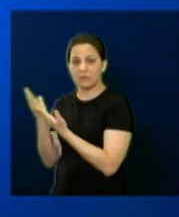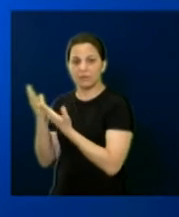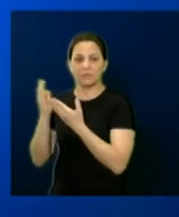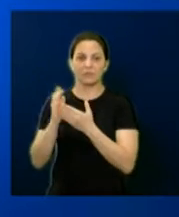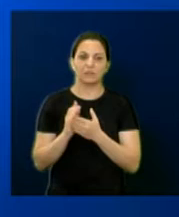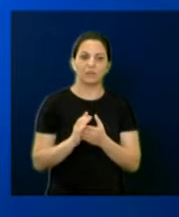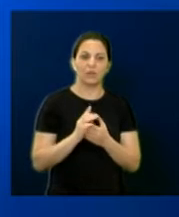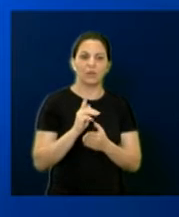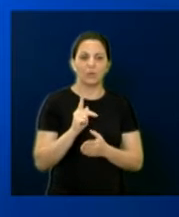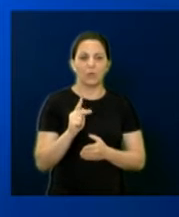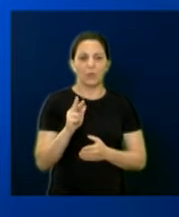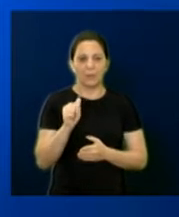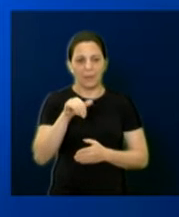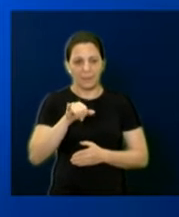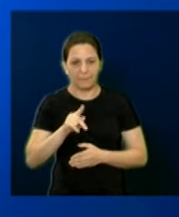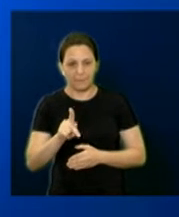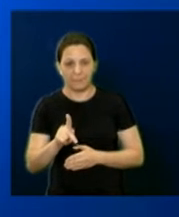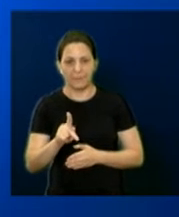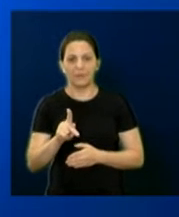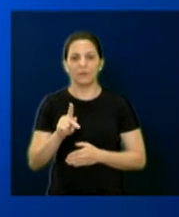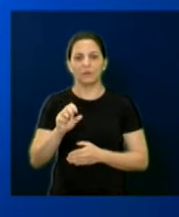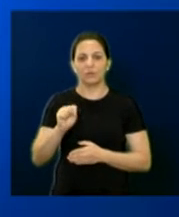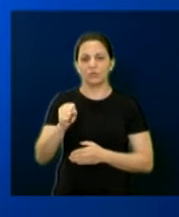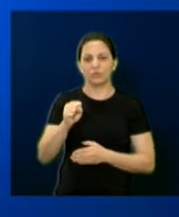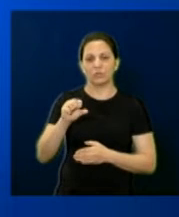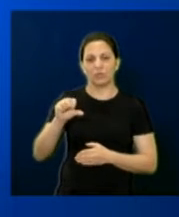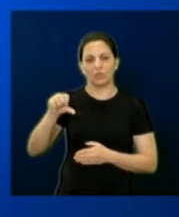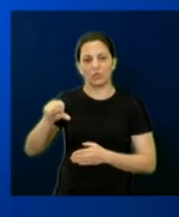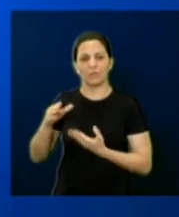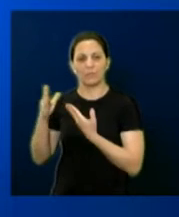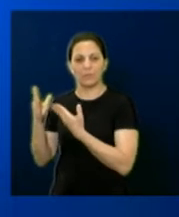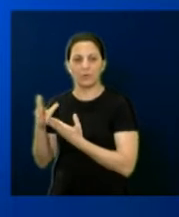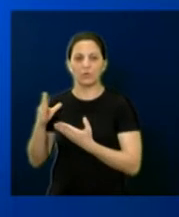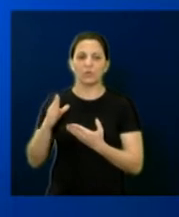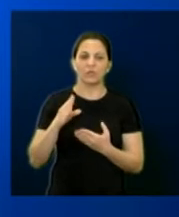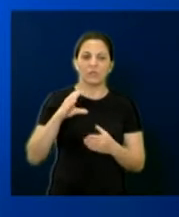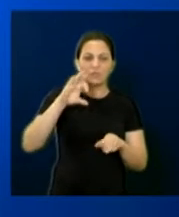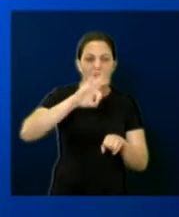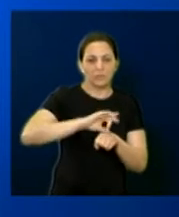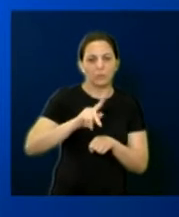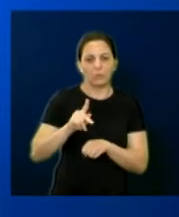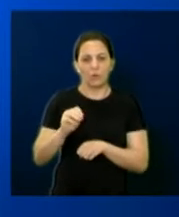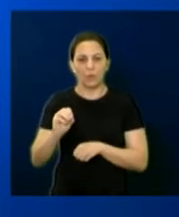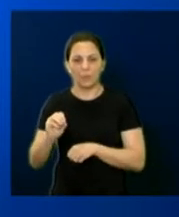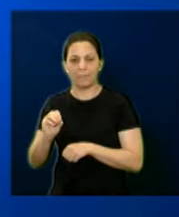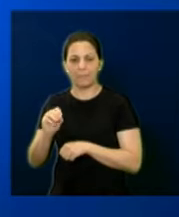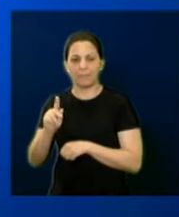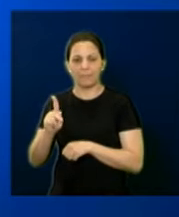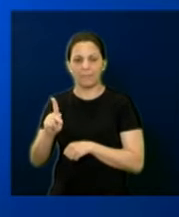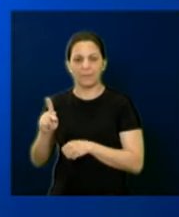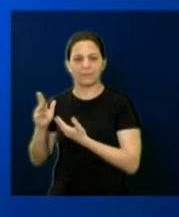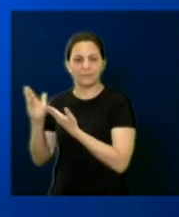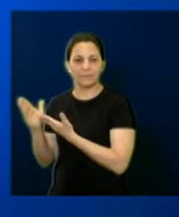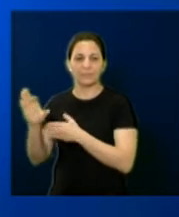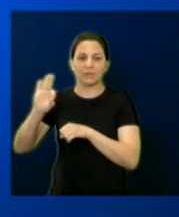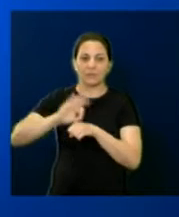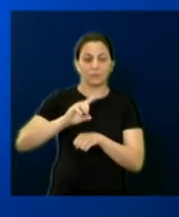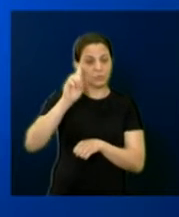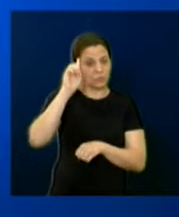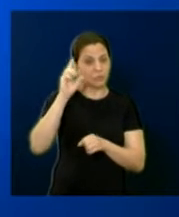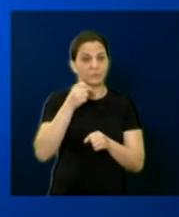Promaipe, 889 mil. Centro Pop, 6 mil. Centro Dia do Idoso, 49 mil.